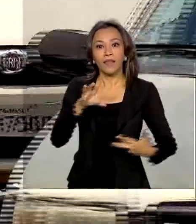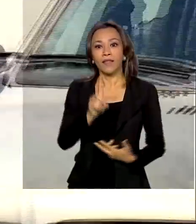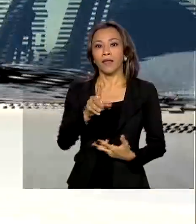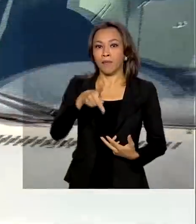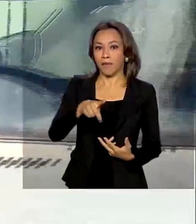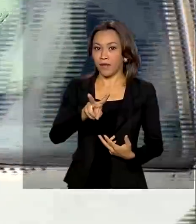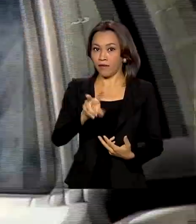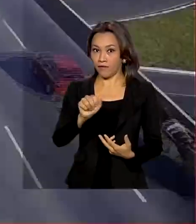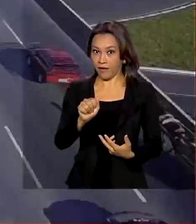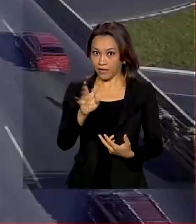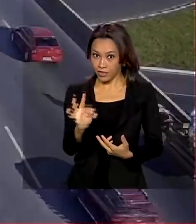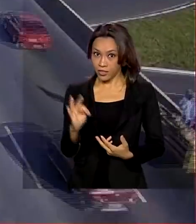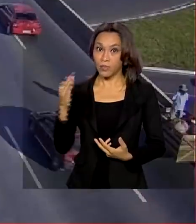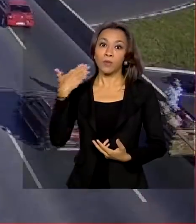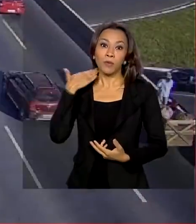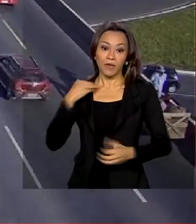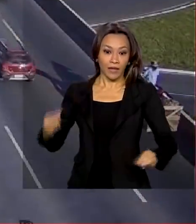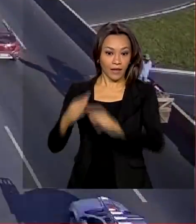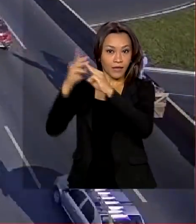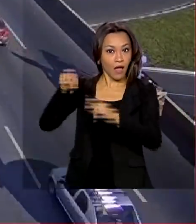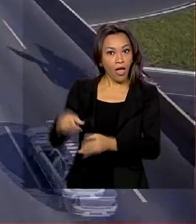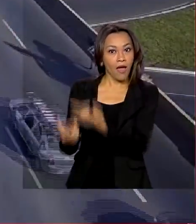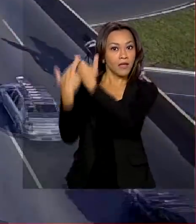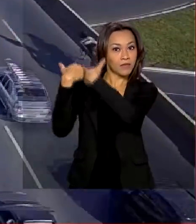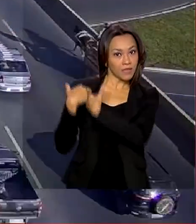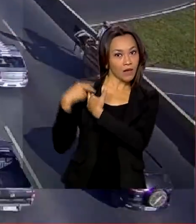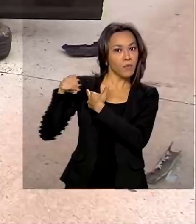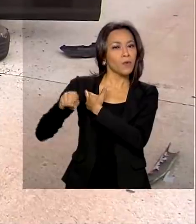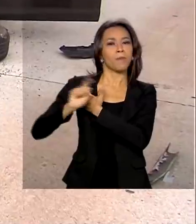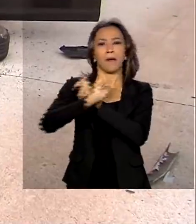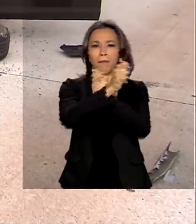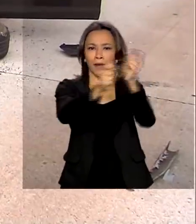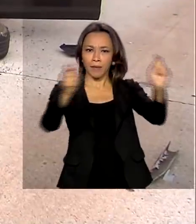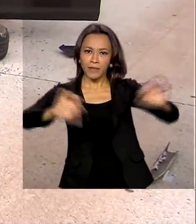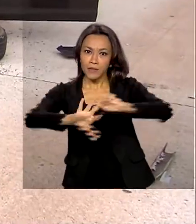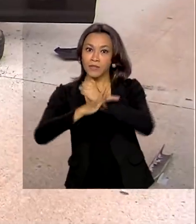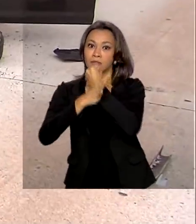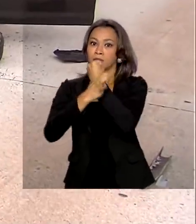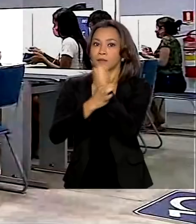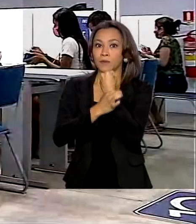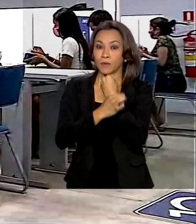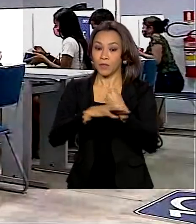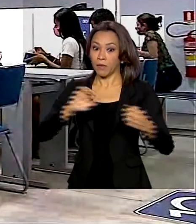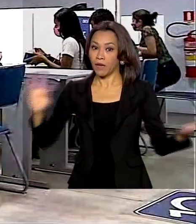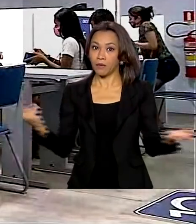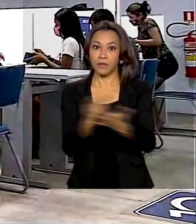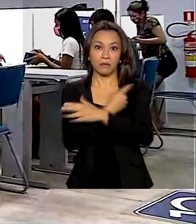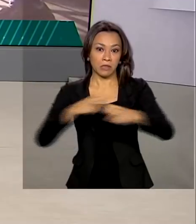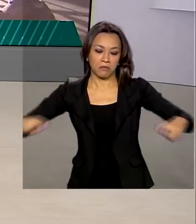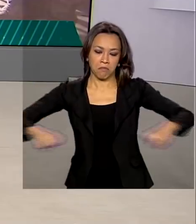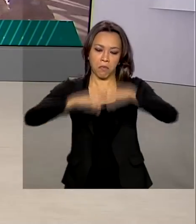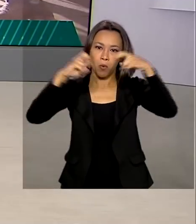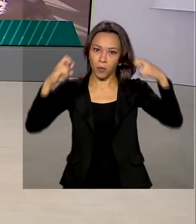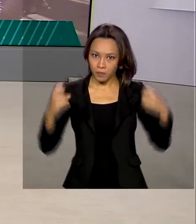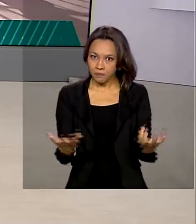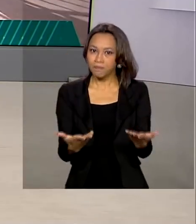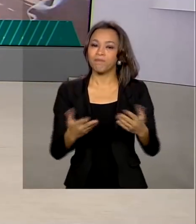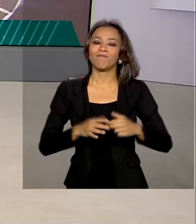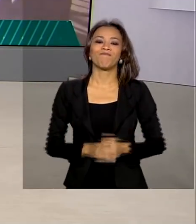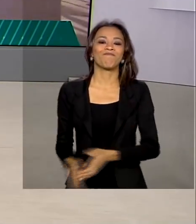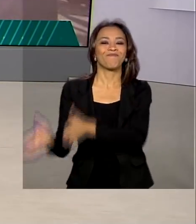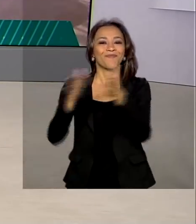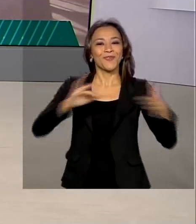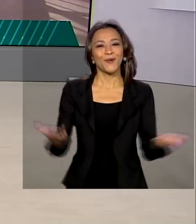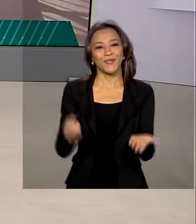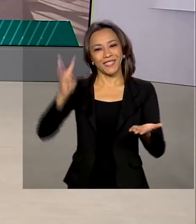Econômica Federal passa a ser responsável pelo pagamento do seguro obrigatório para acidentes de trânsito. Terça